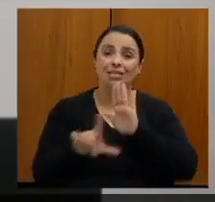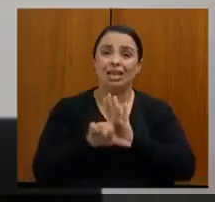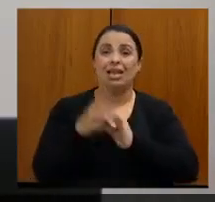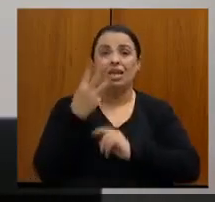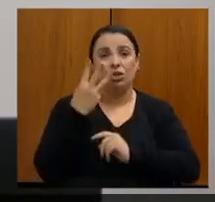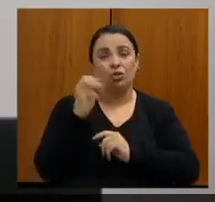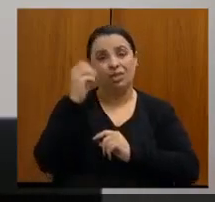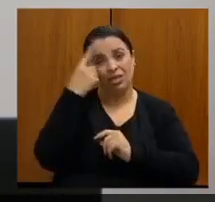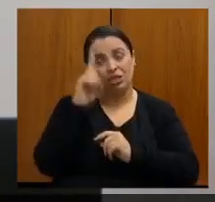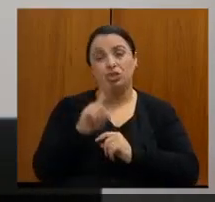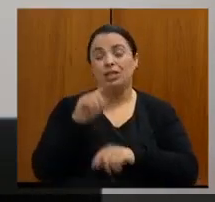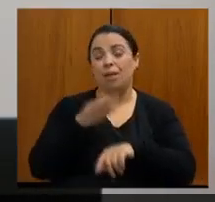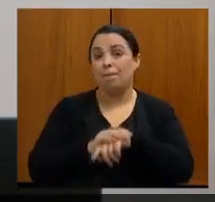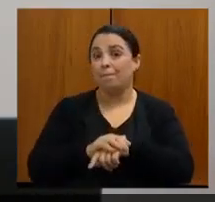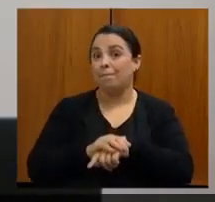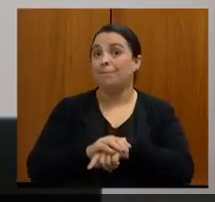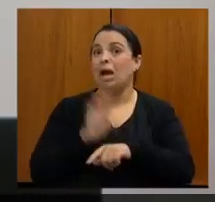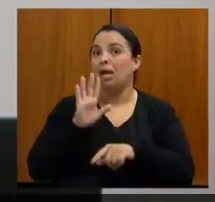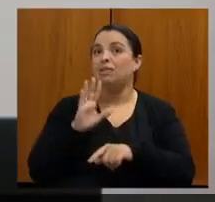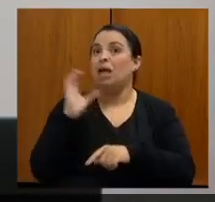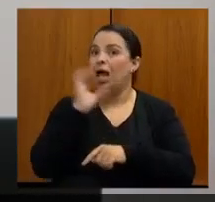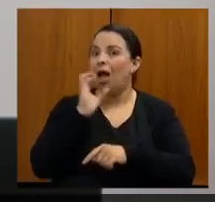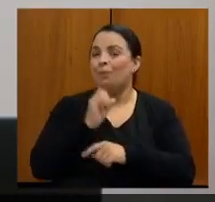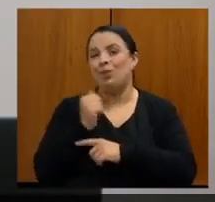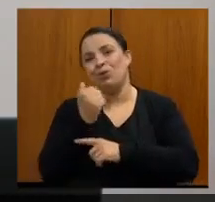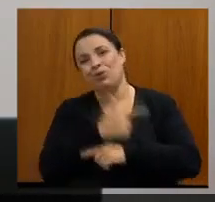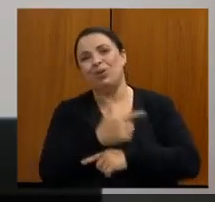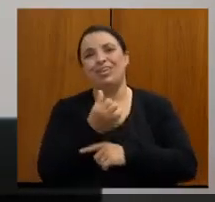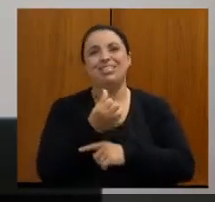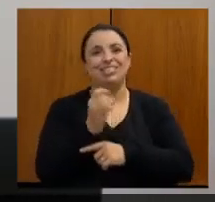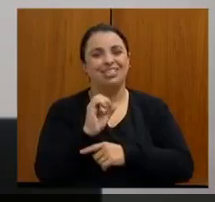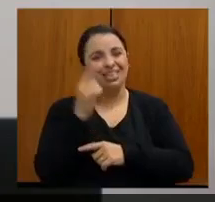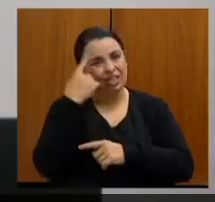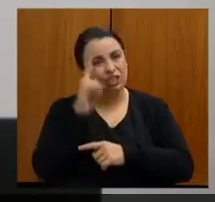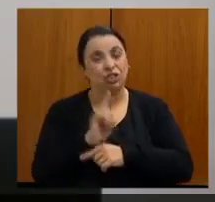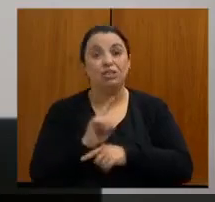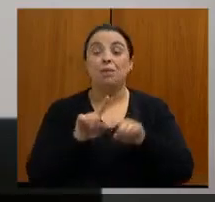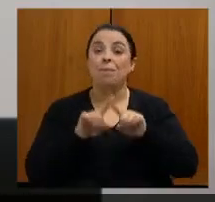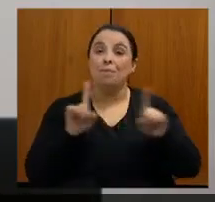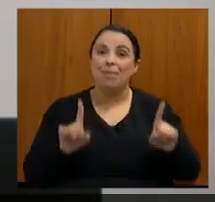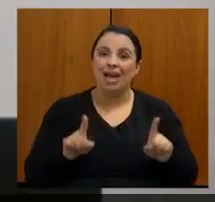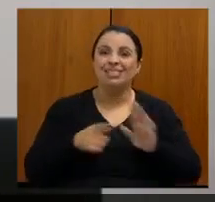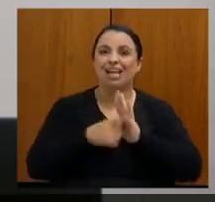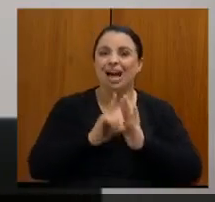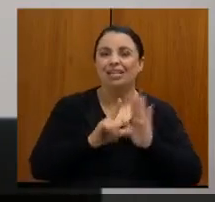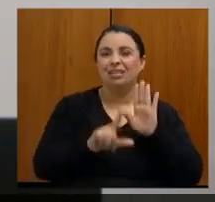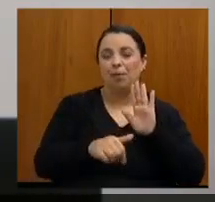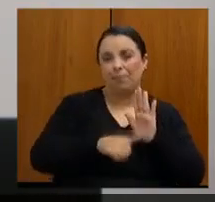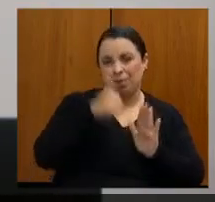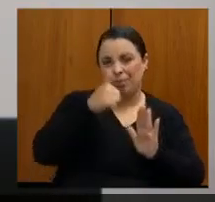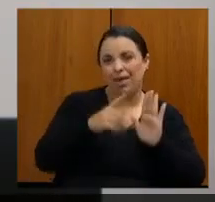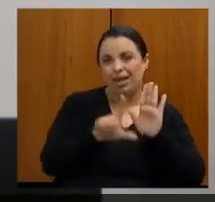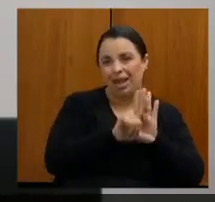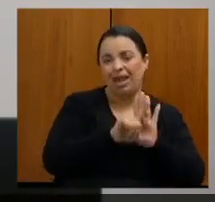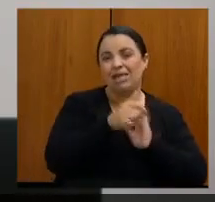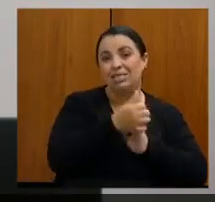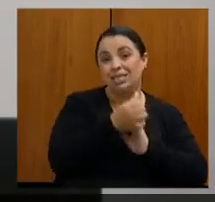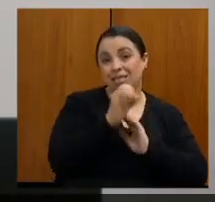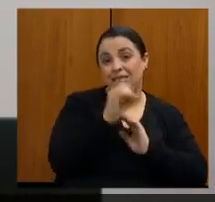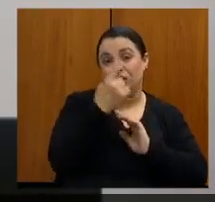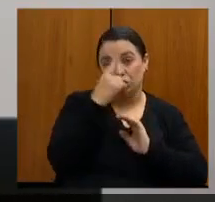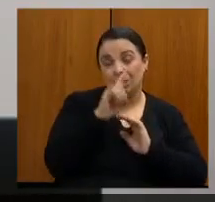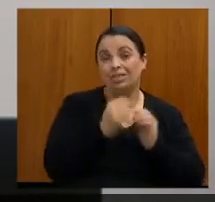efetiva do que 60 dias. Mas, é claro, foi a partir da ideia dos 60 dias que a gente fez essa lei dos 30 dias aqui em Minas Gerais